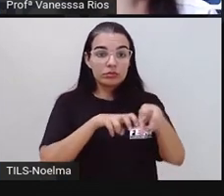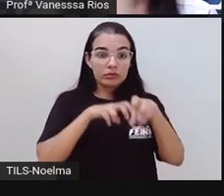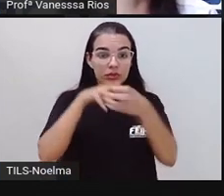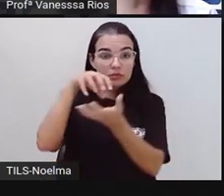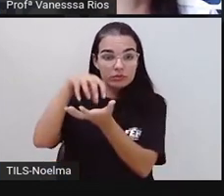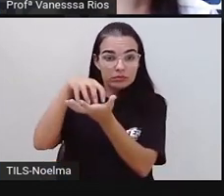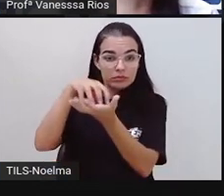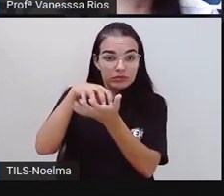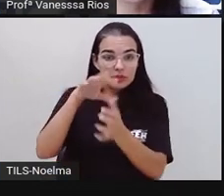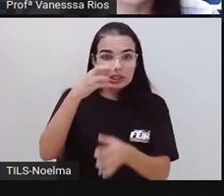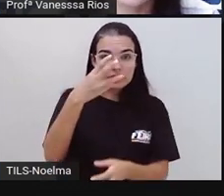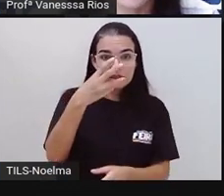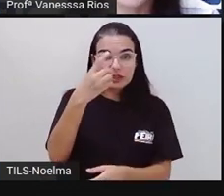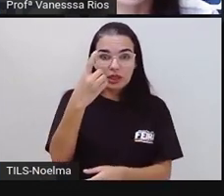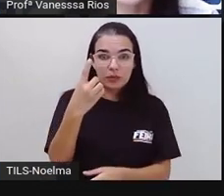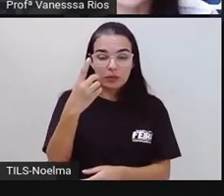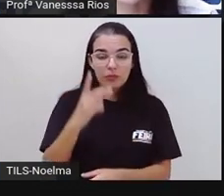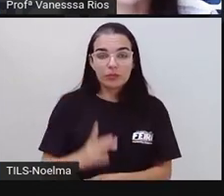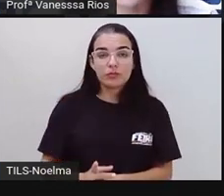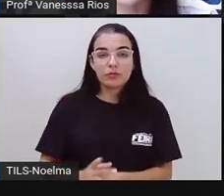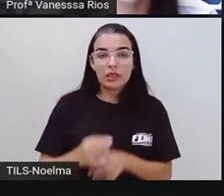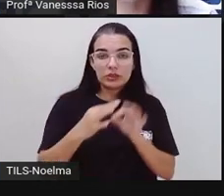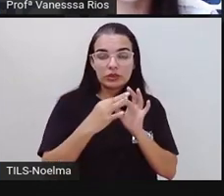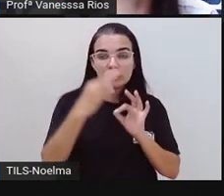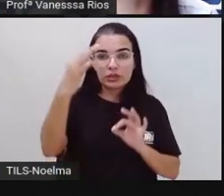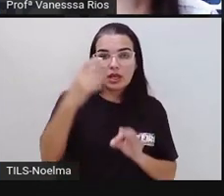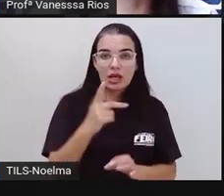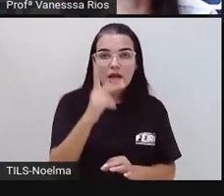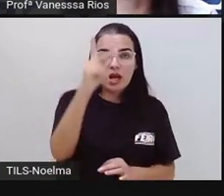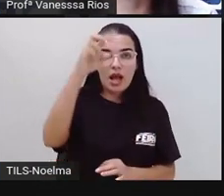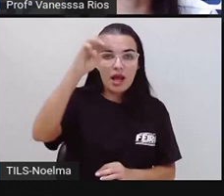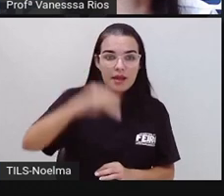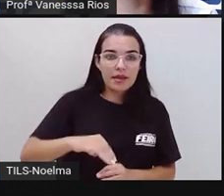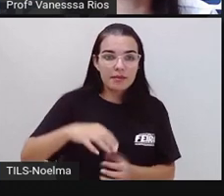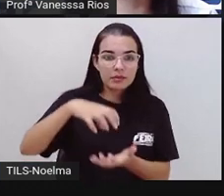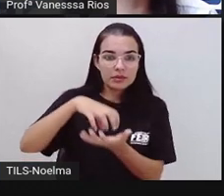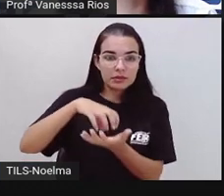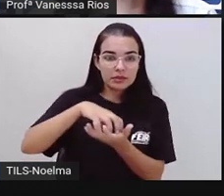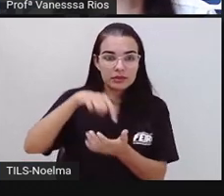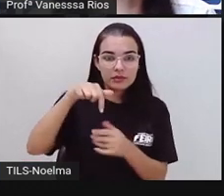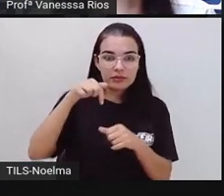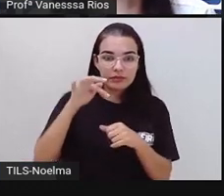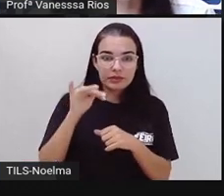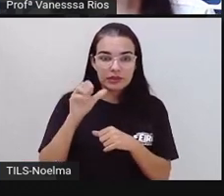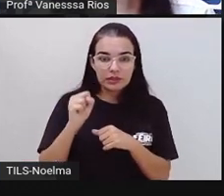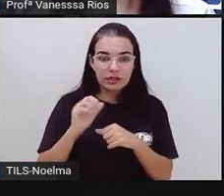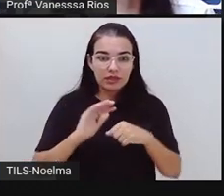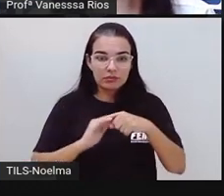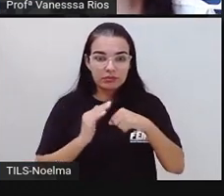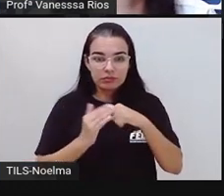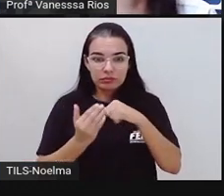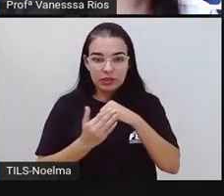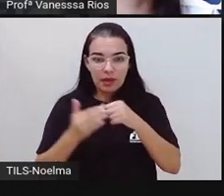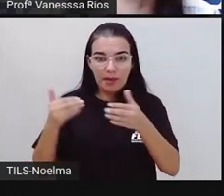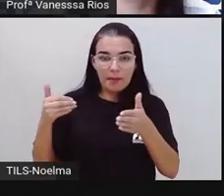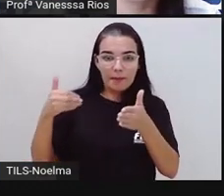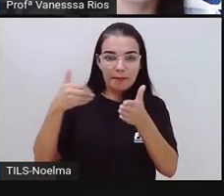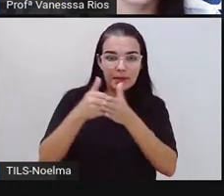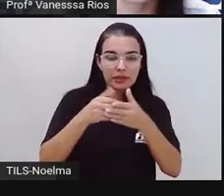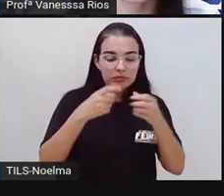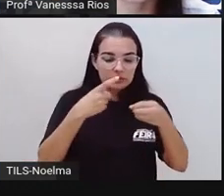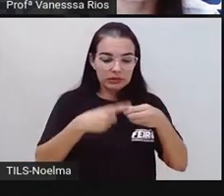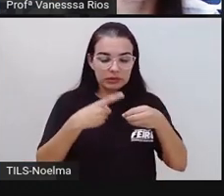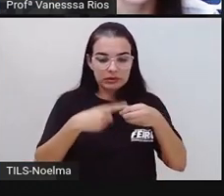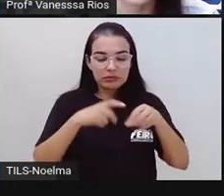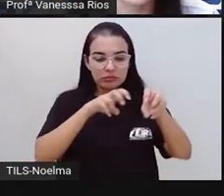situado a 31 quilômetros da sede de Feira de Santana, entre a região do Recôncavo e do Sertão